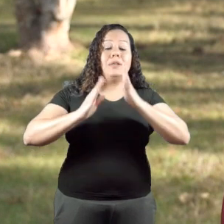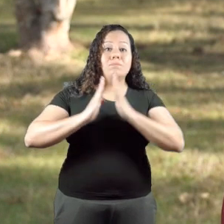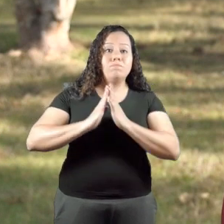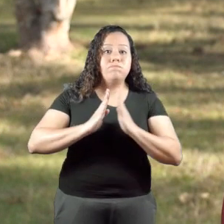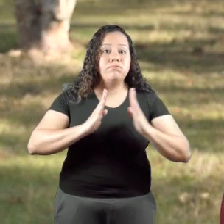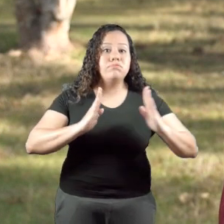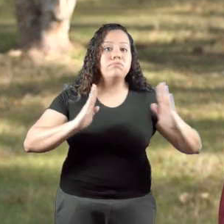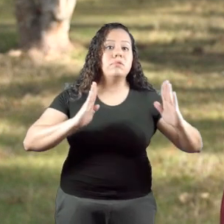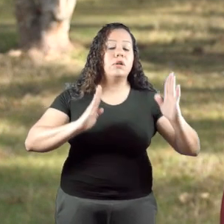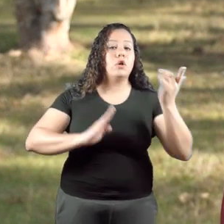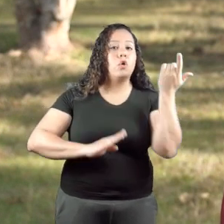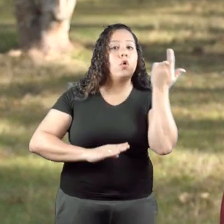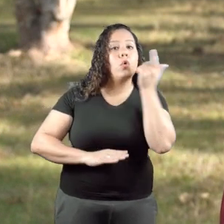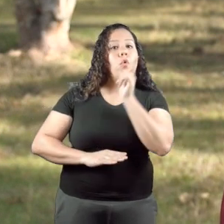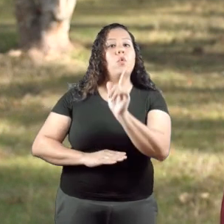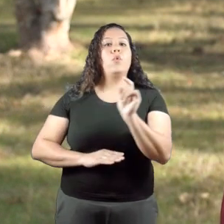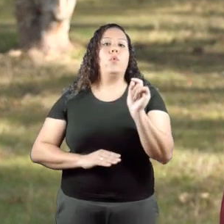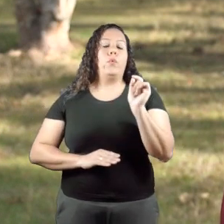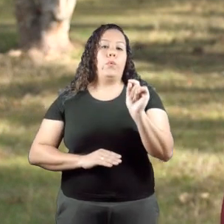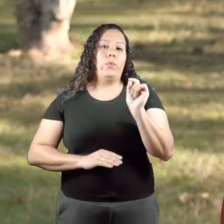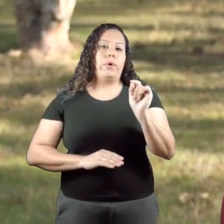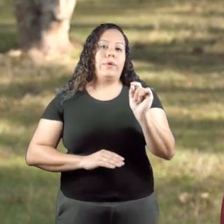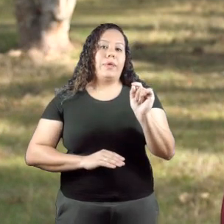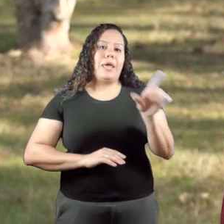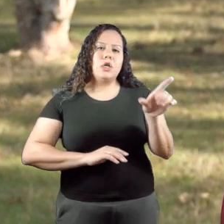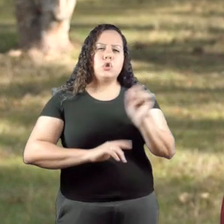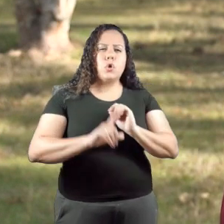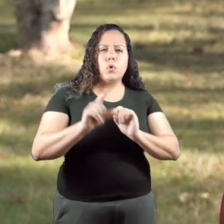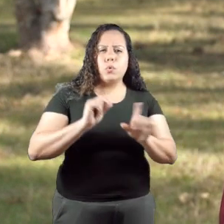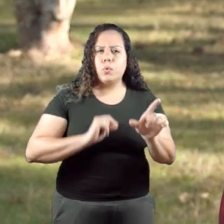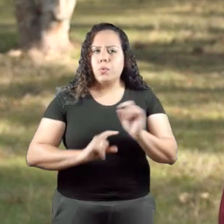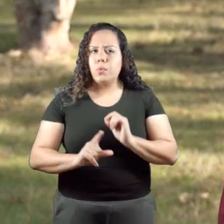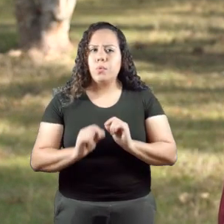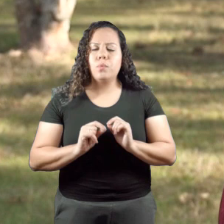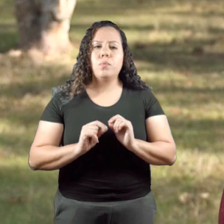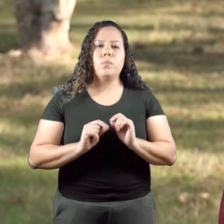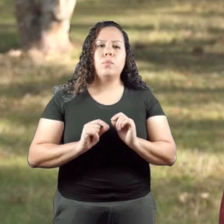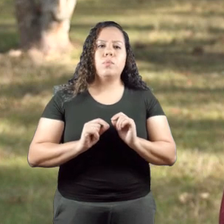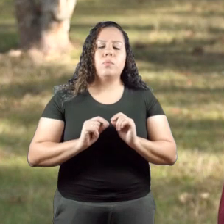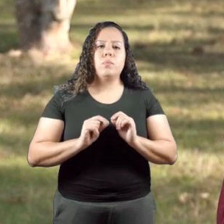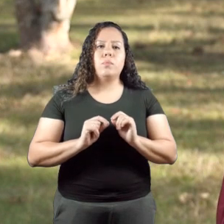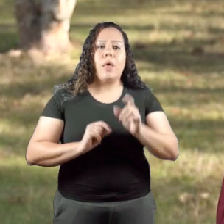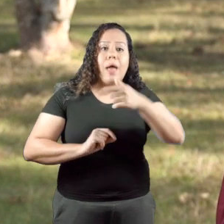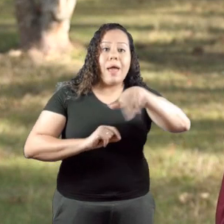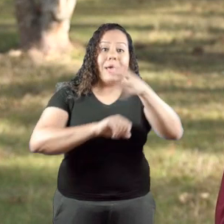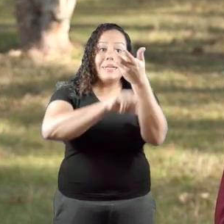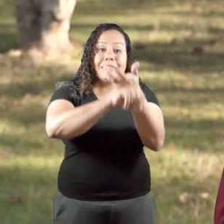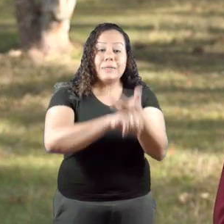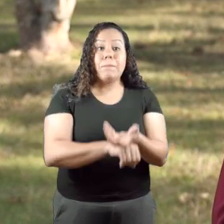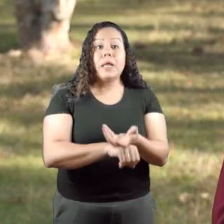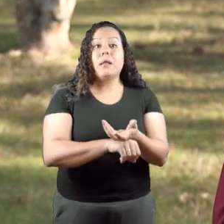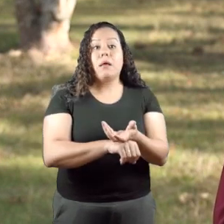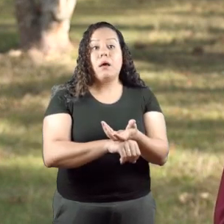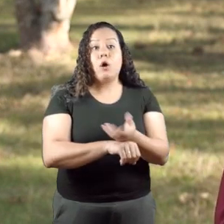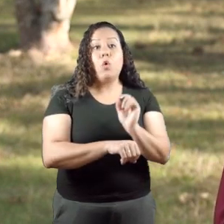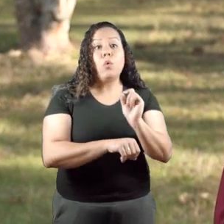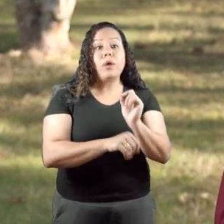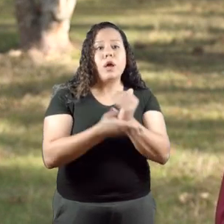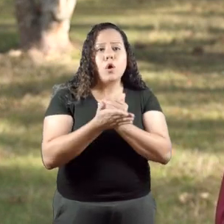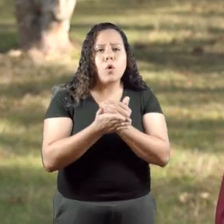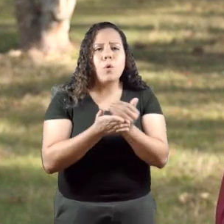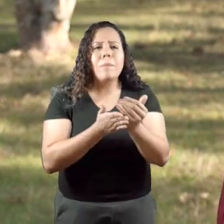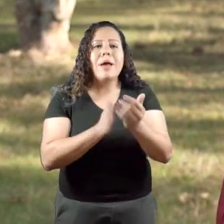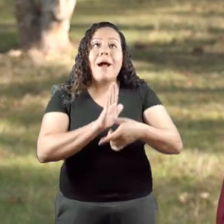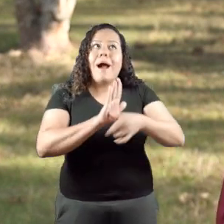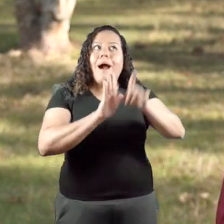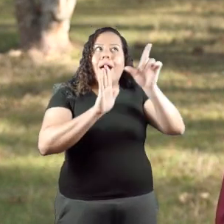mais tempo para fazer essa decisão para aquelas disciplinas em